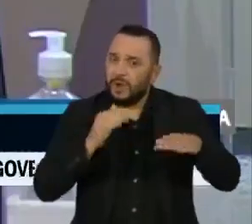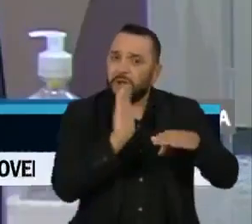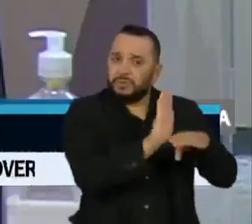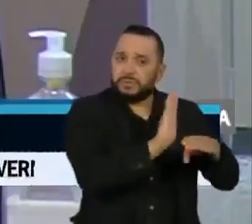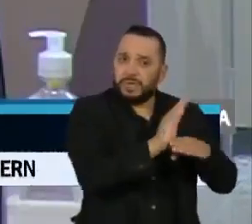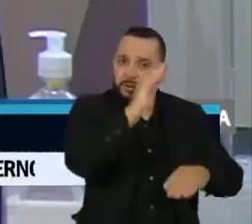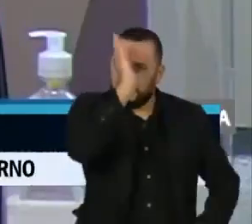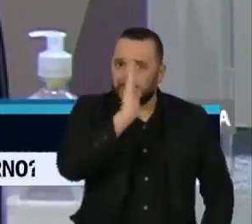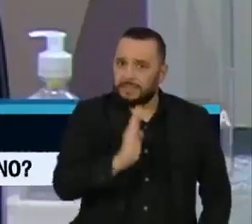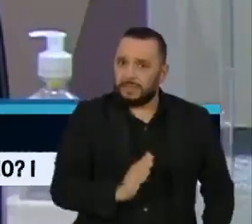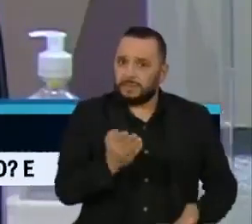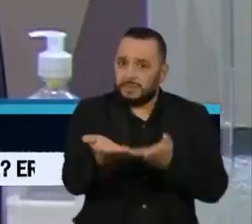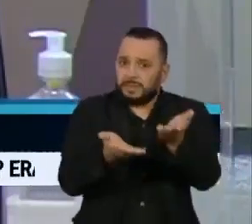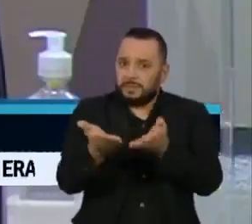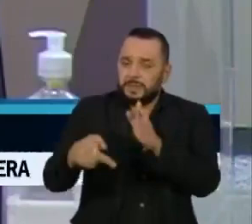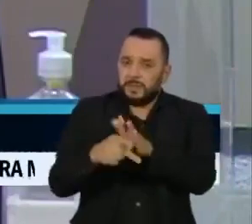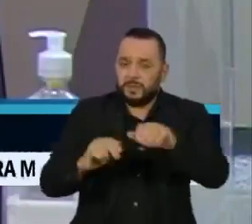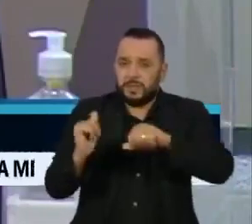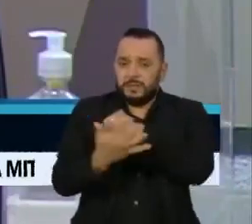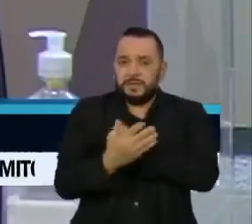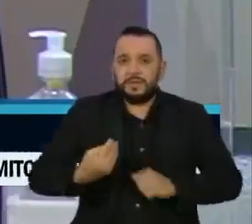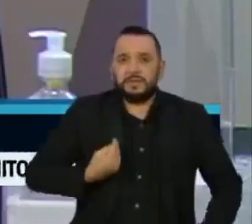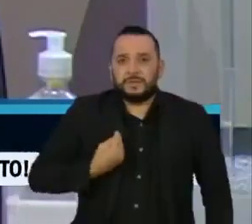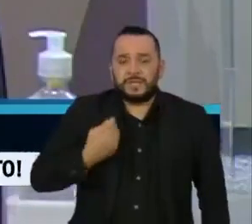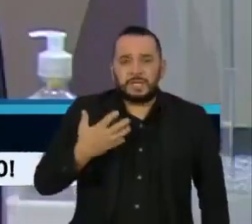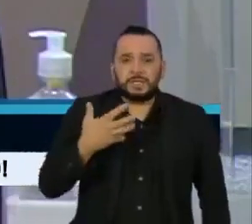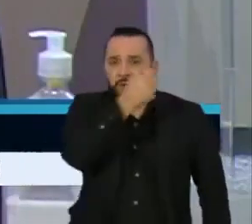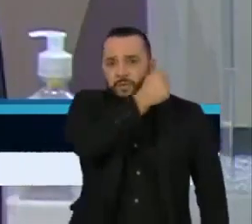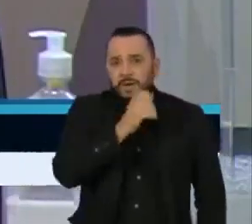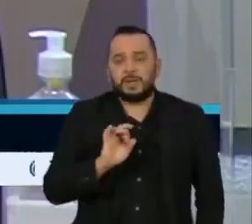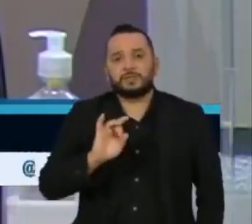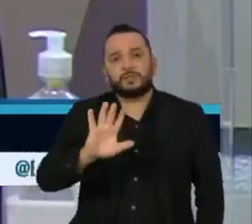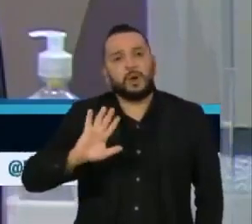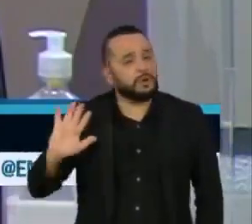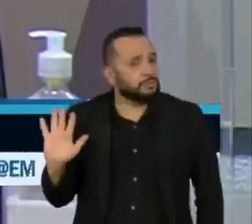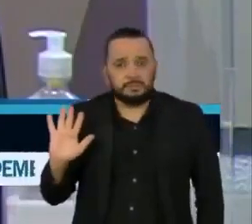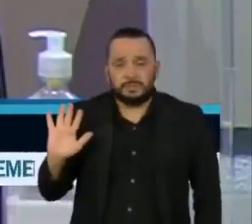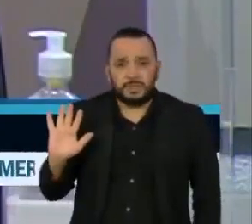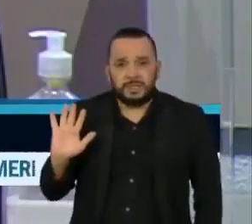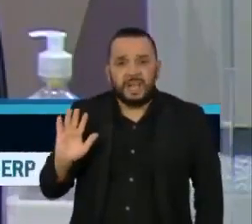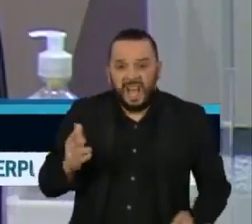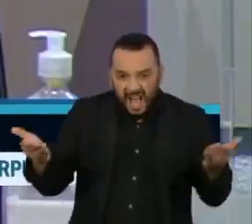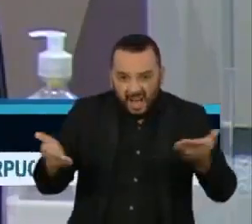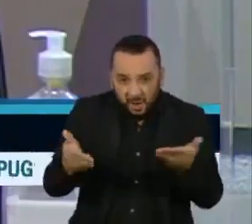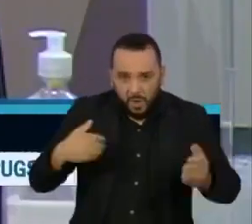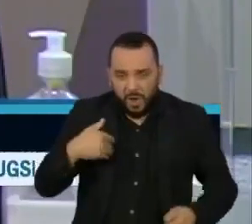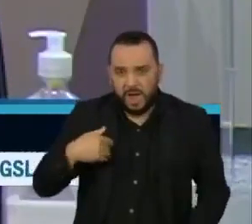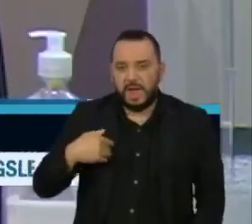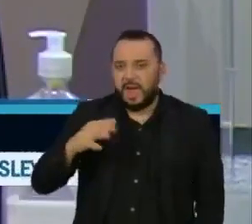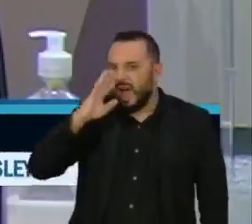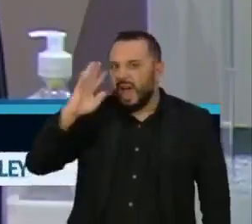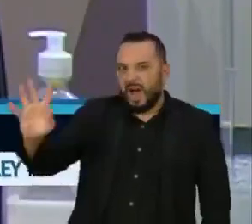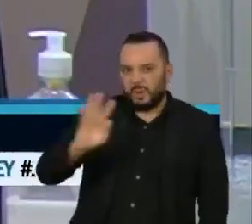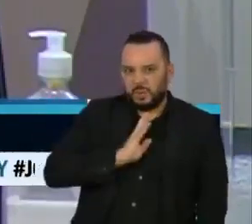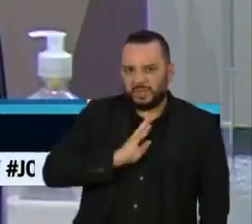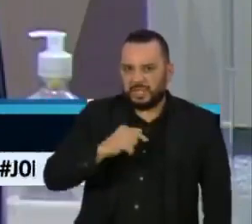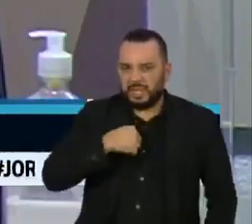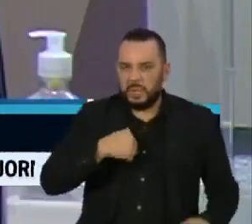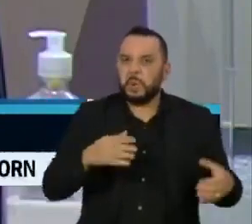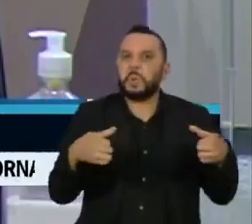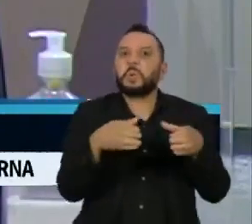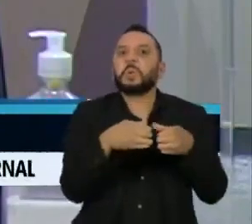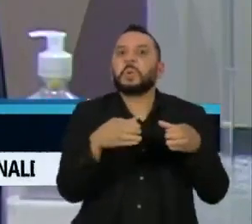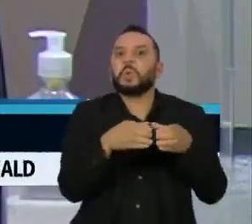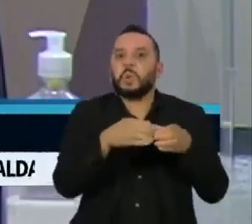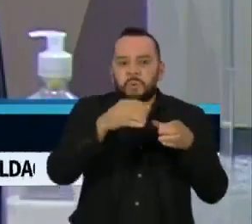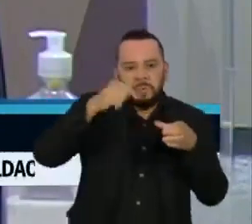combatendo a pandemia e salvar vidas, faz com que eu seja acusado de pertencer a um